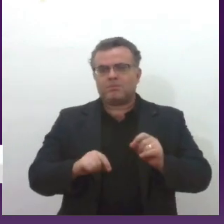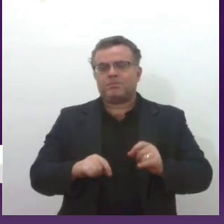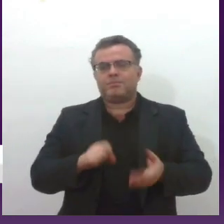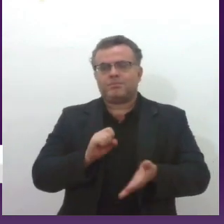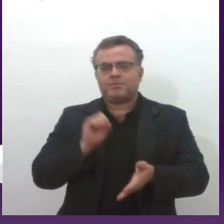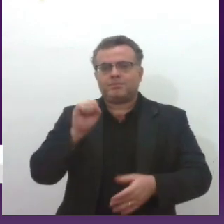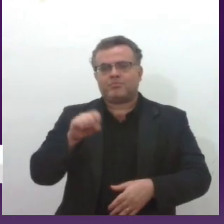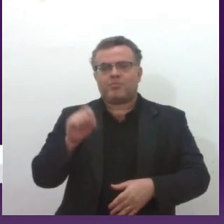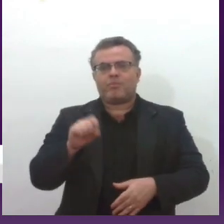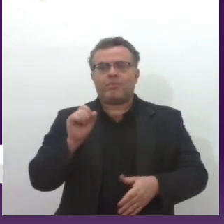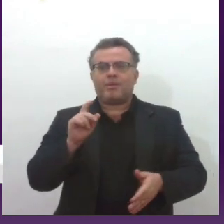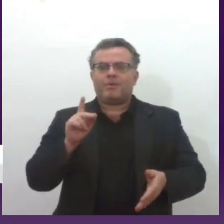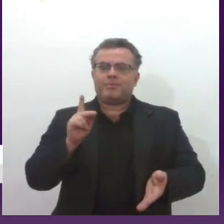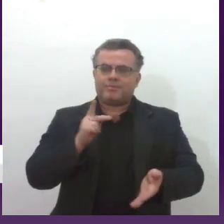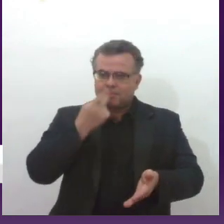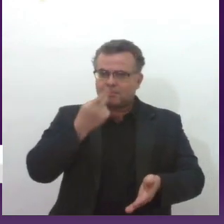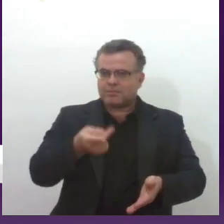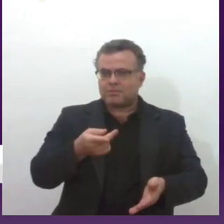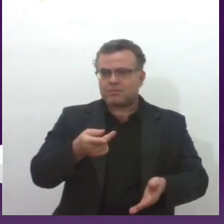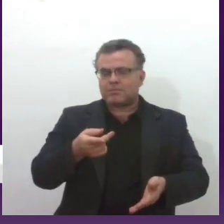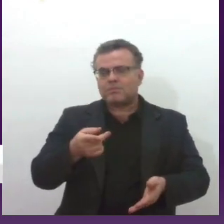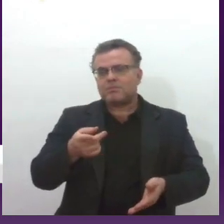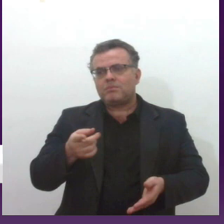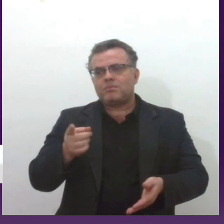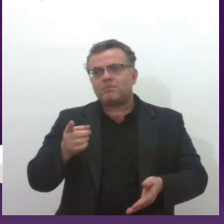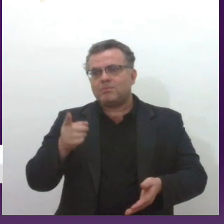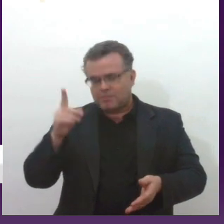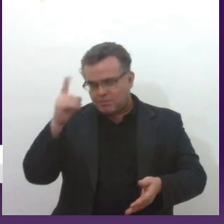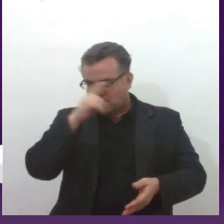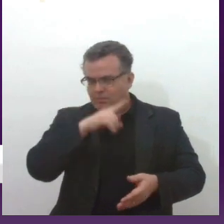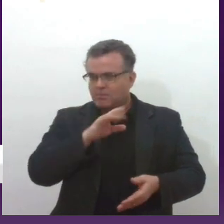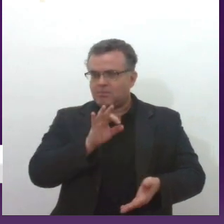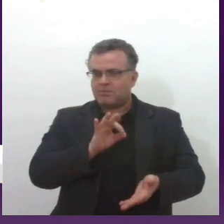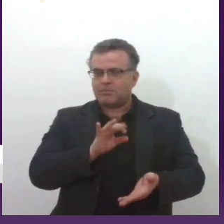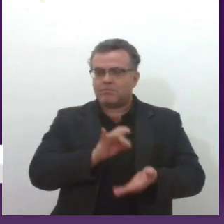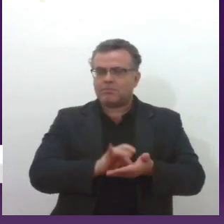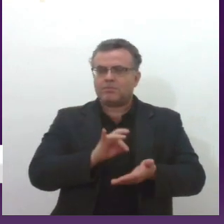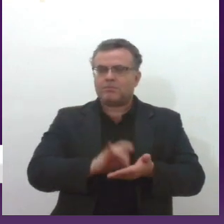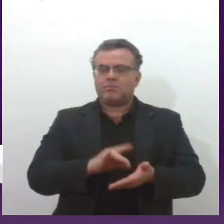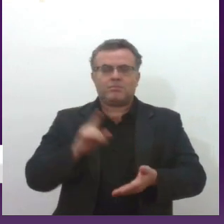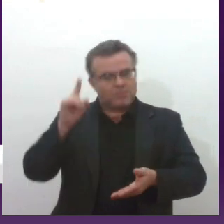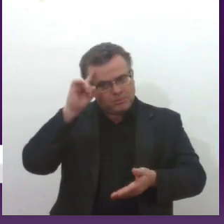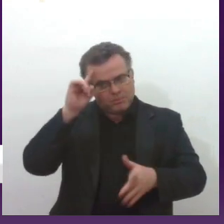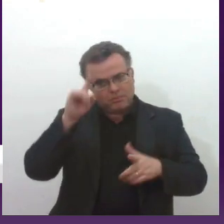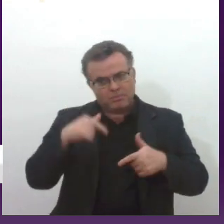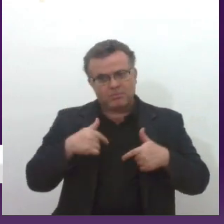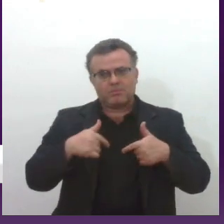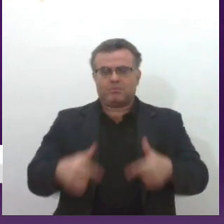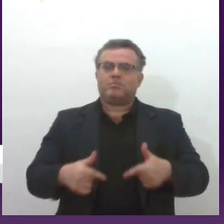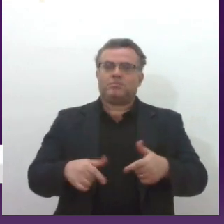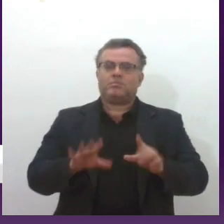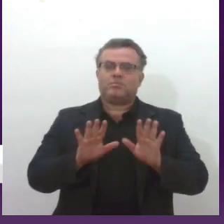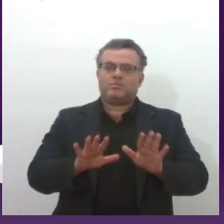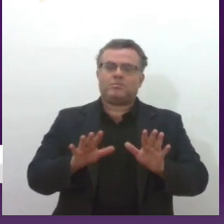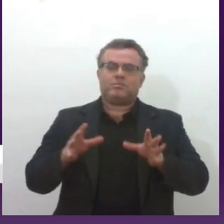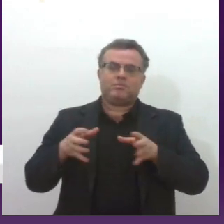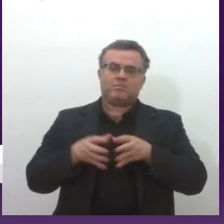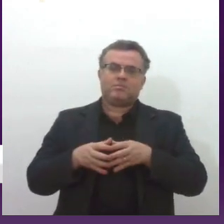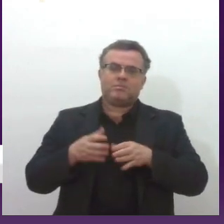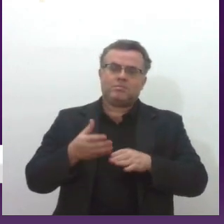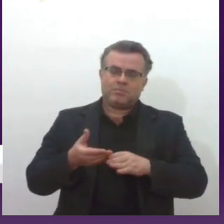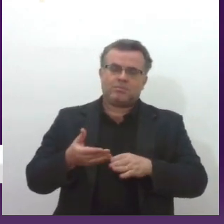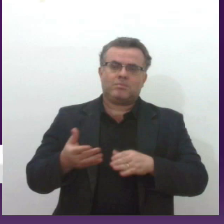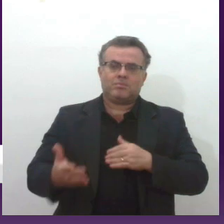não é fácil não, se eu disser você que é fácil, não é, todo dia, vamos dizer assim, a gente mata um leão, mas só que tem uma equipe por trás, e principalmente pelo fato de que,